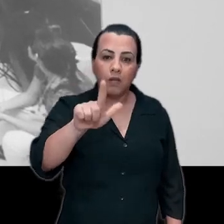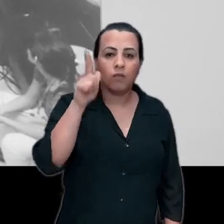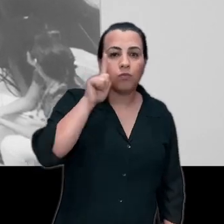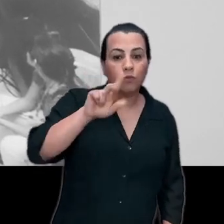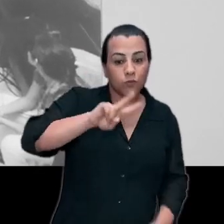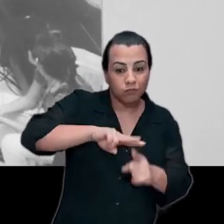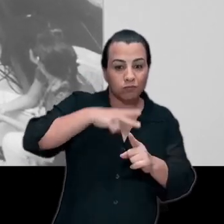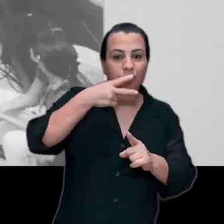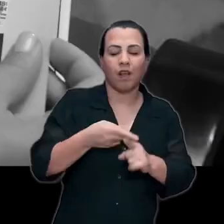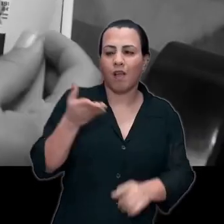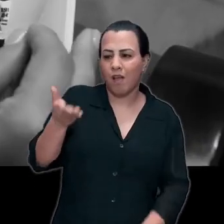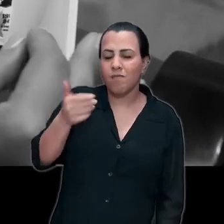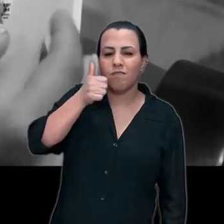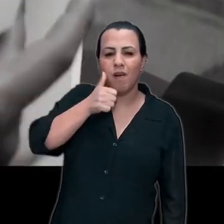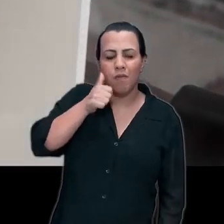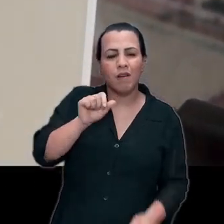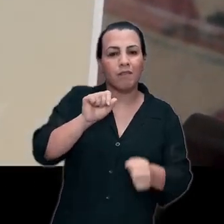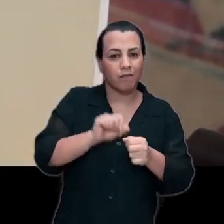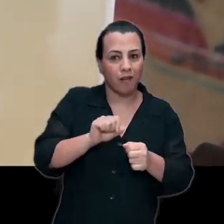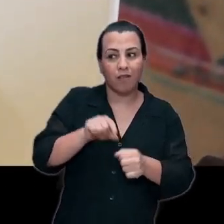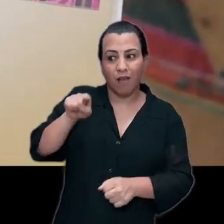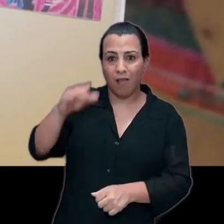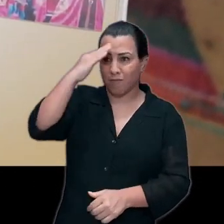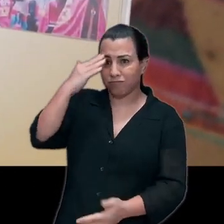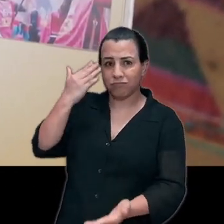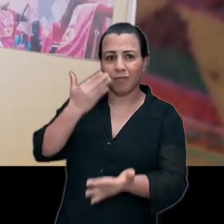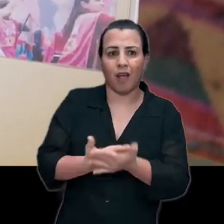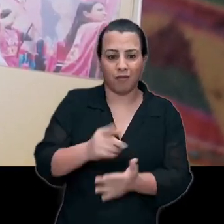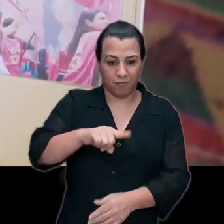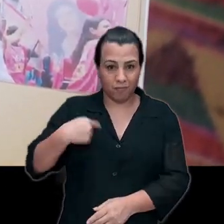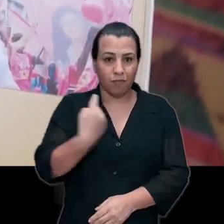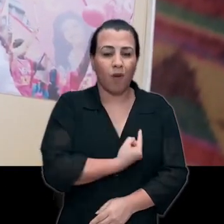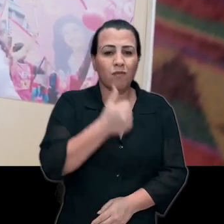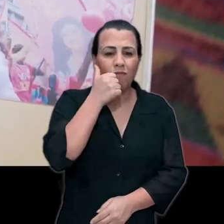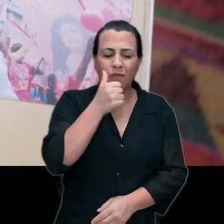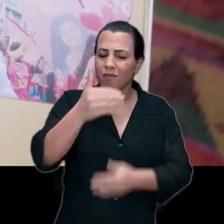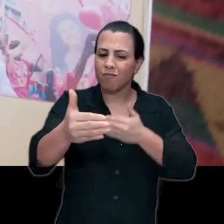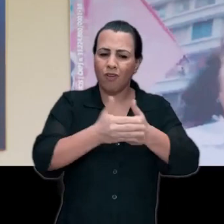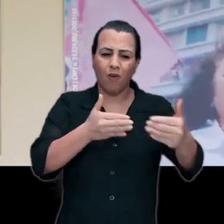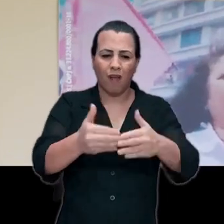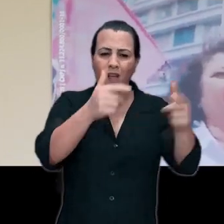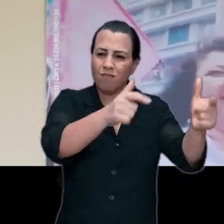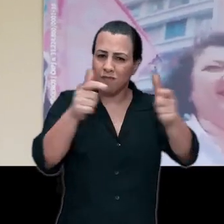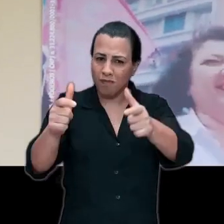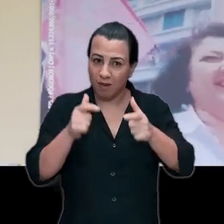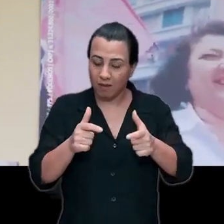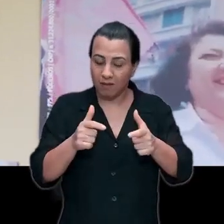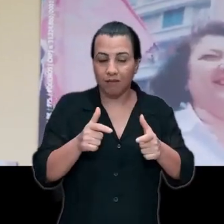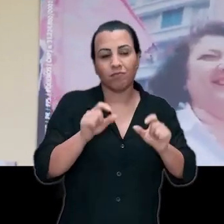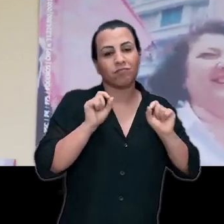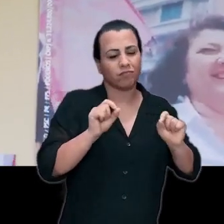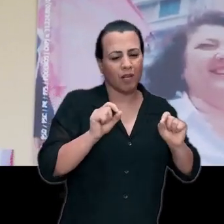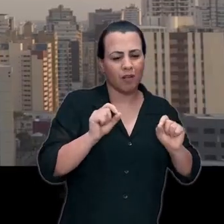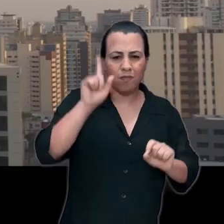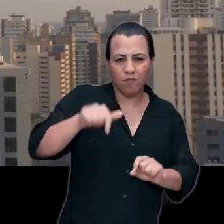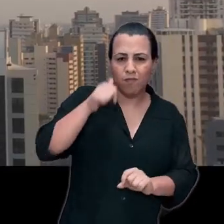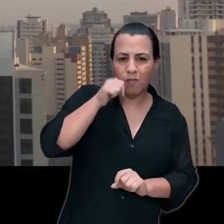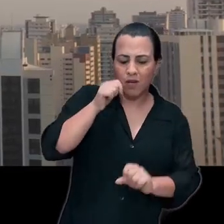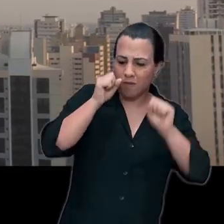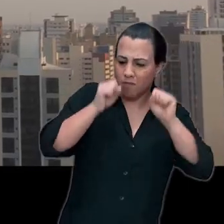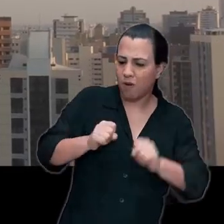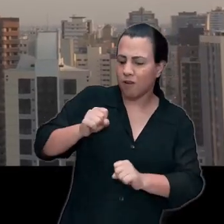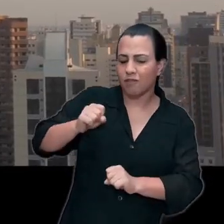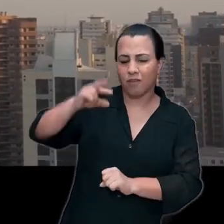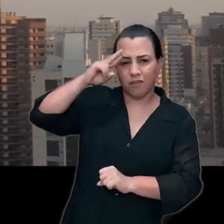encontrar um sentido e transformar aquele inverno numa sementinha de primavera. E quando eu descobri esse propósito e